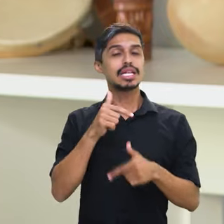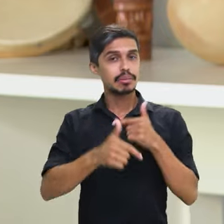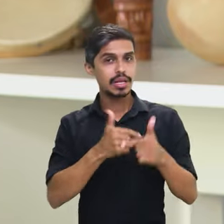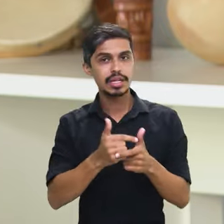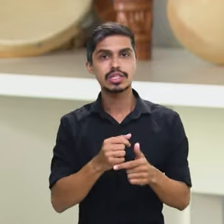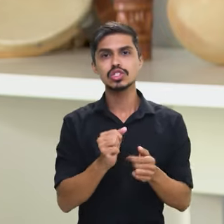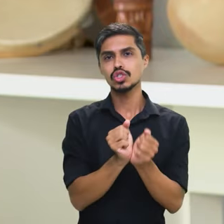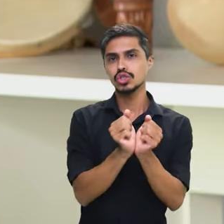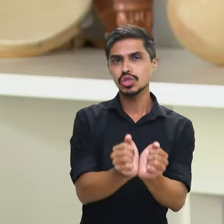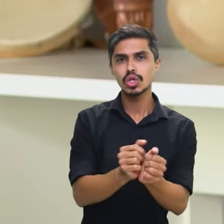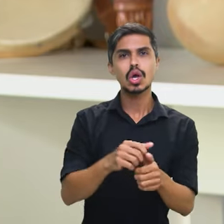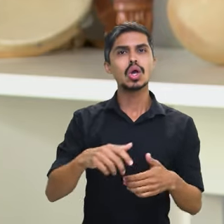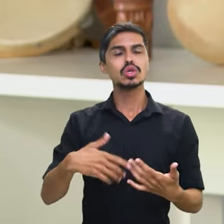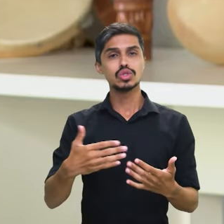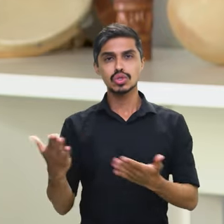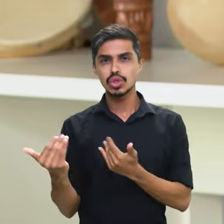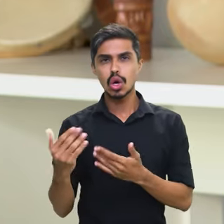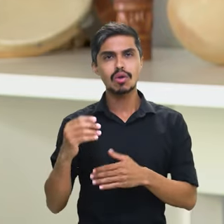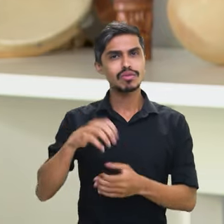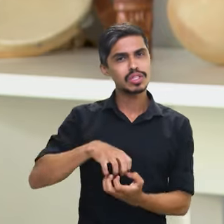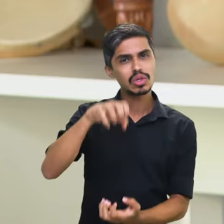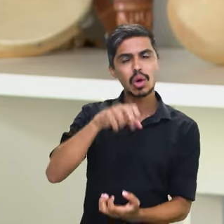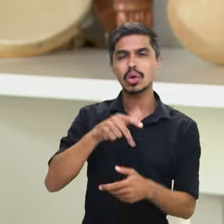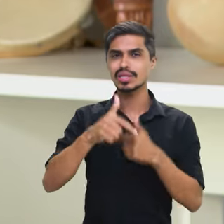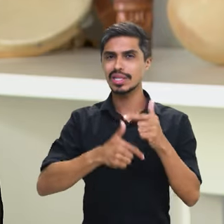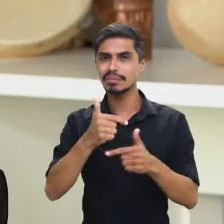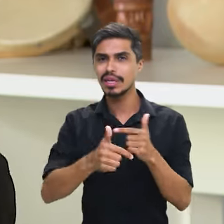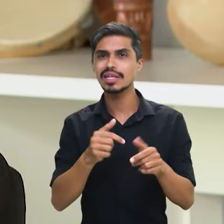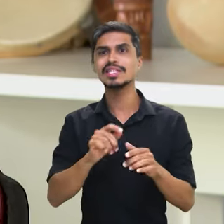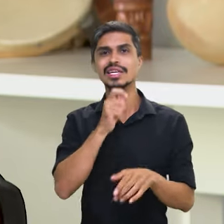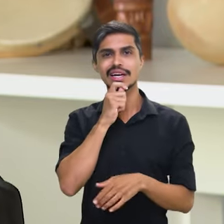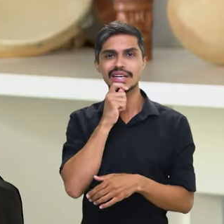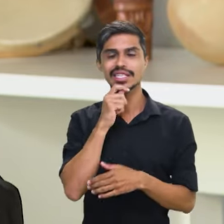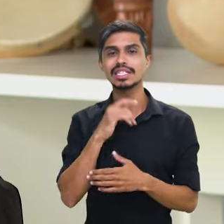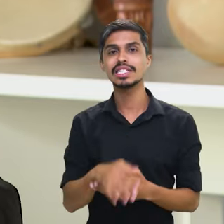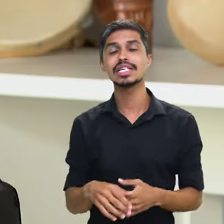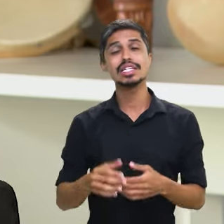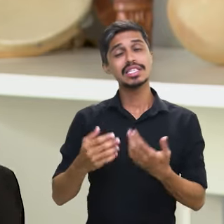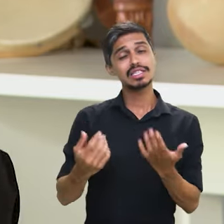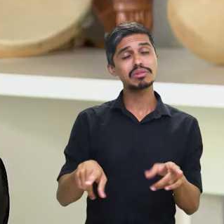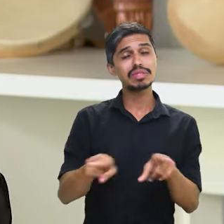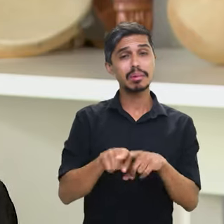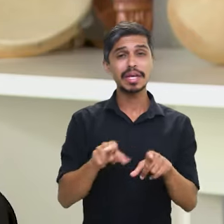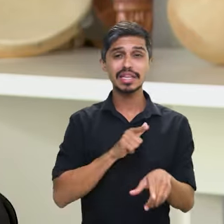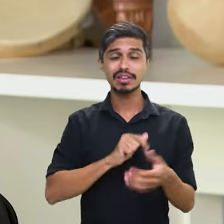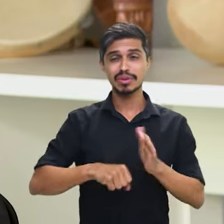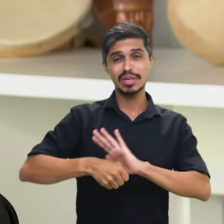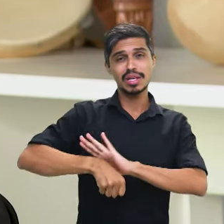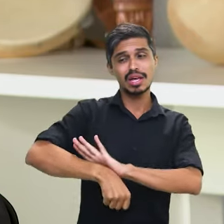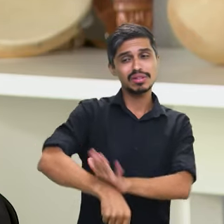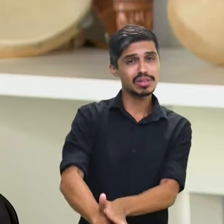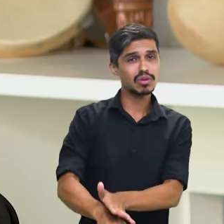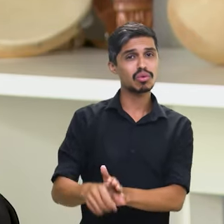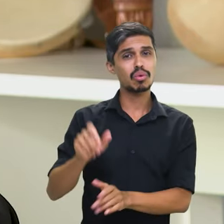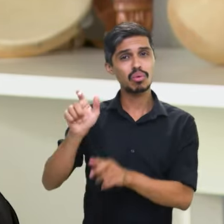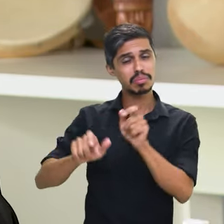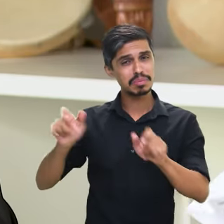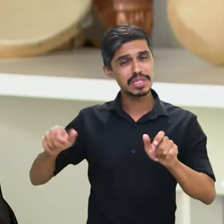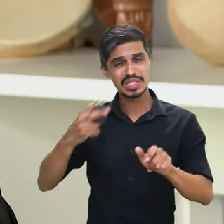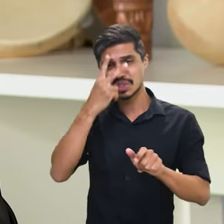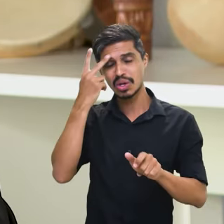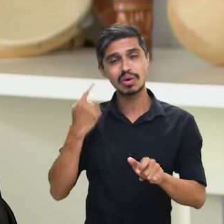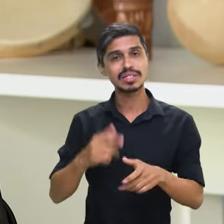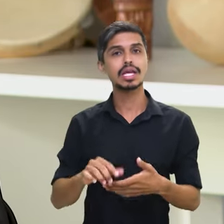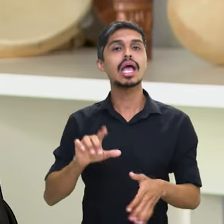idosas, jovens, a proibição de educação e a discriminação racial com os africanos e os descendentes. Então,